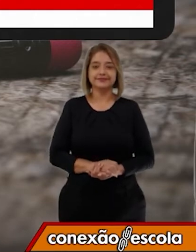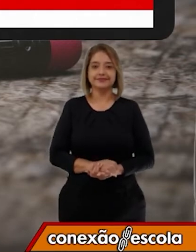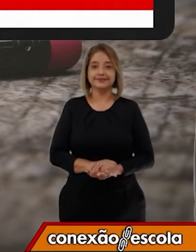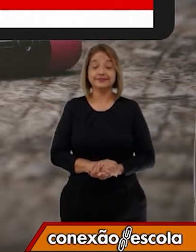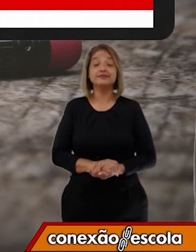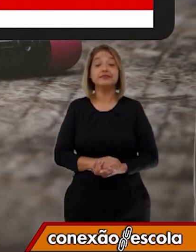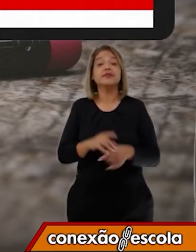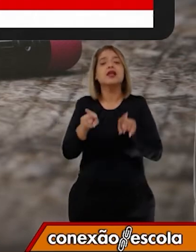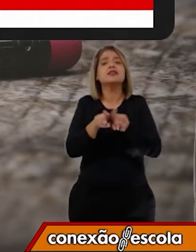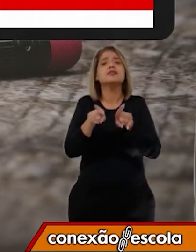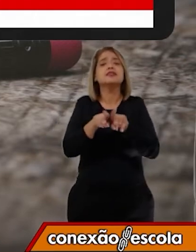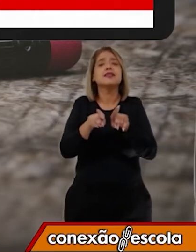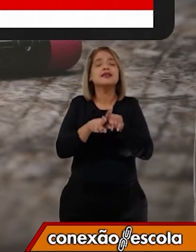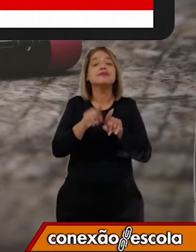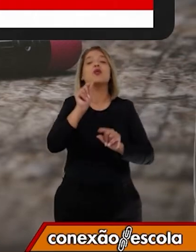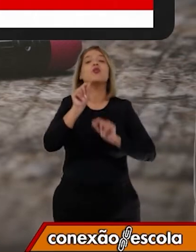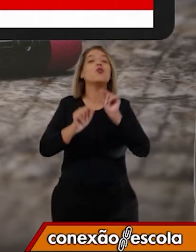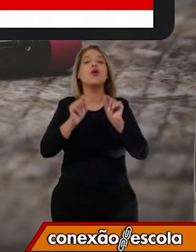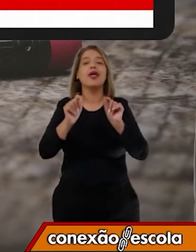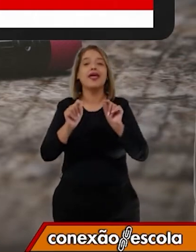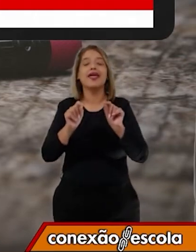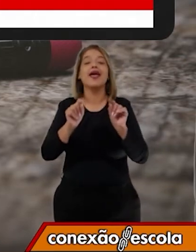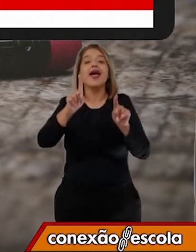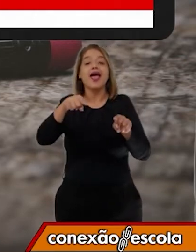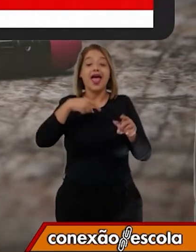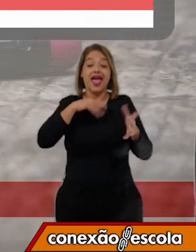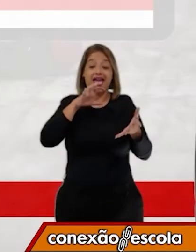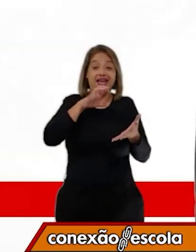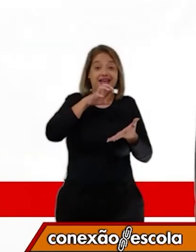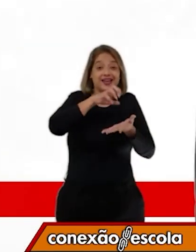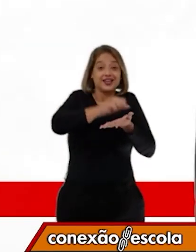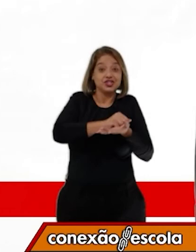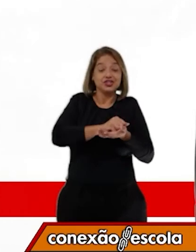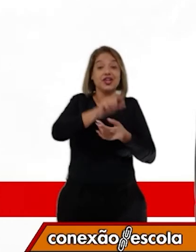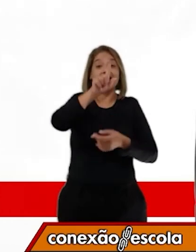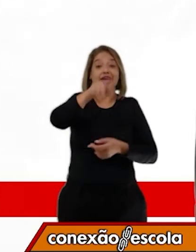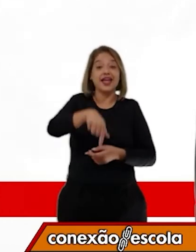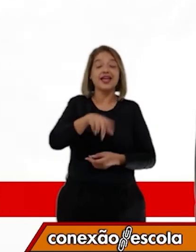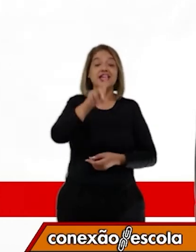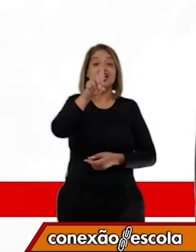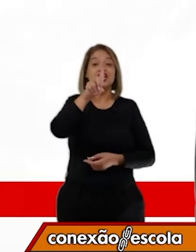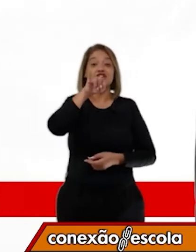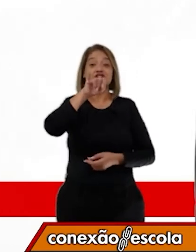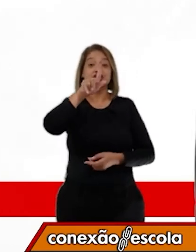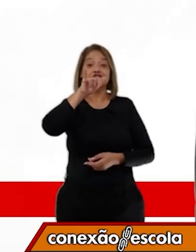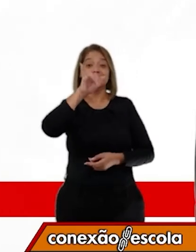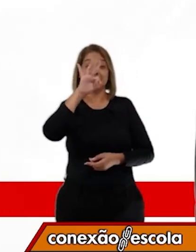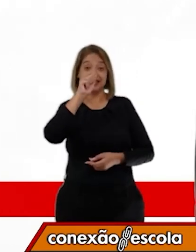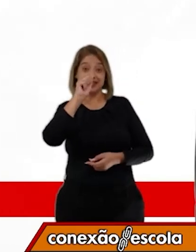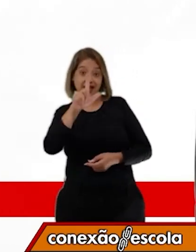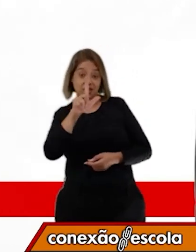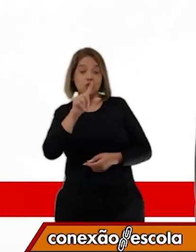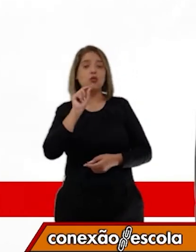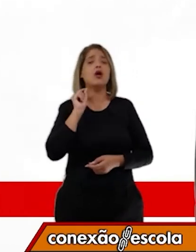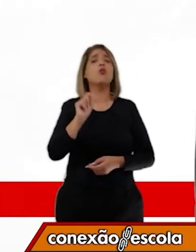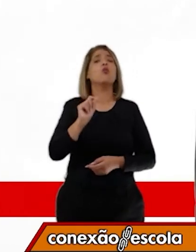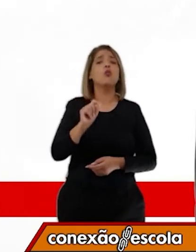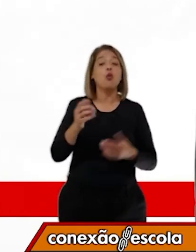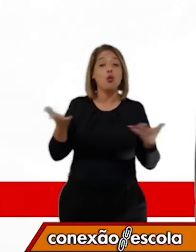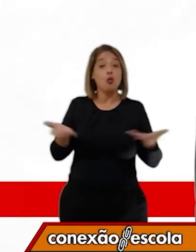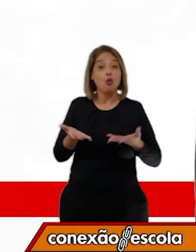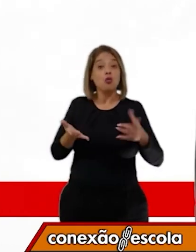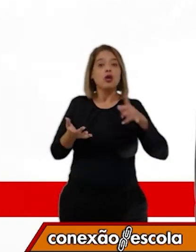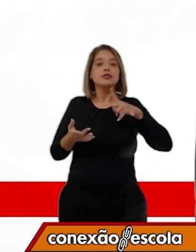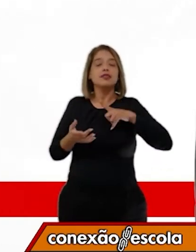Tem também, crianças, os registros digitais. Hoje em dia, nós temos no